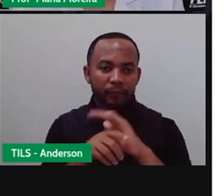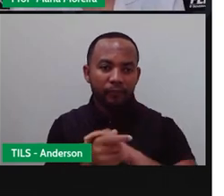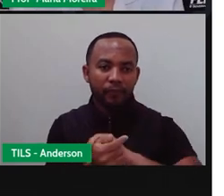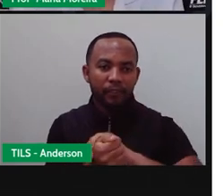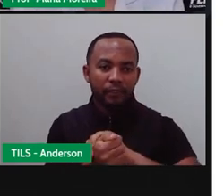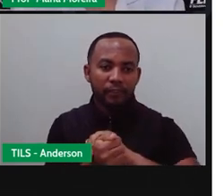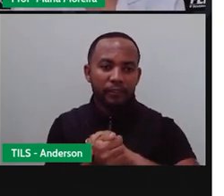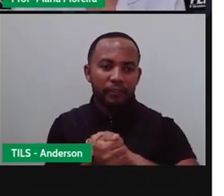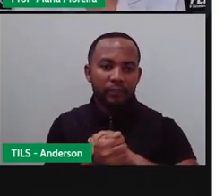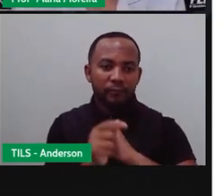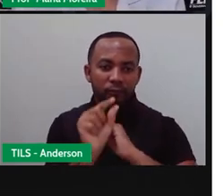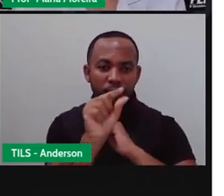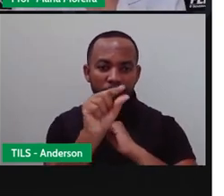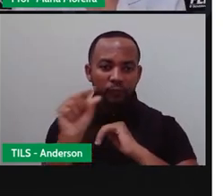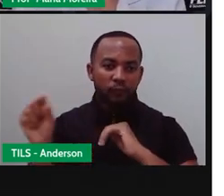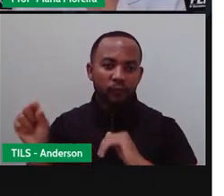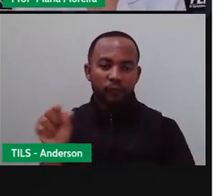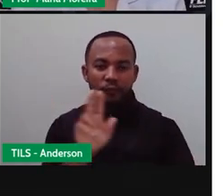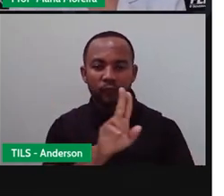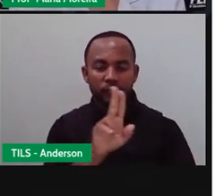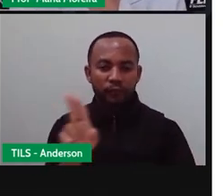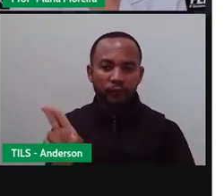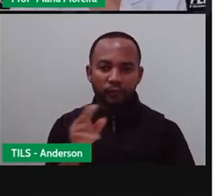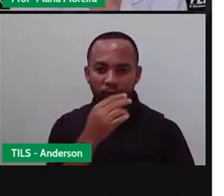A tartaruga. Olha.